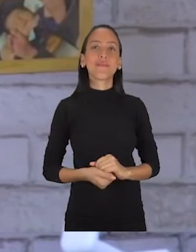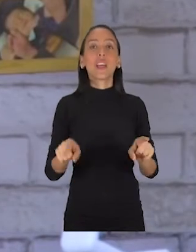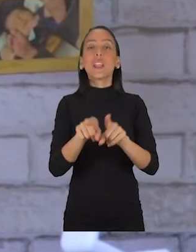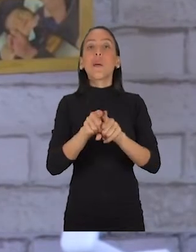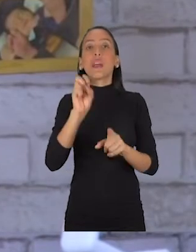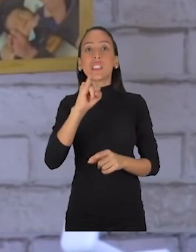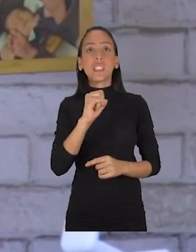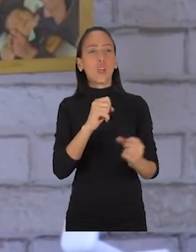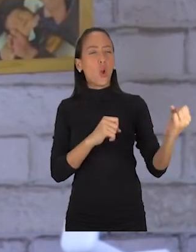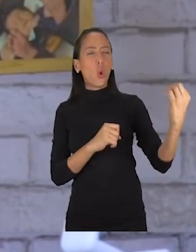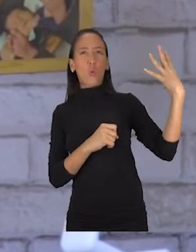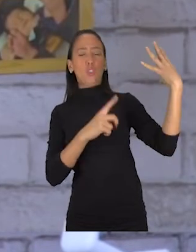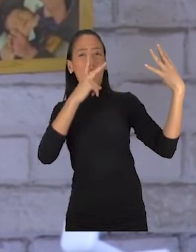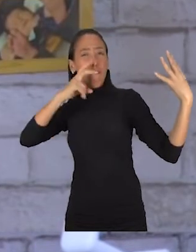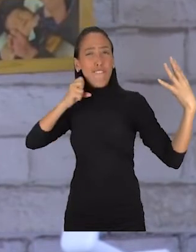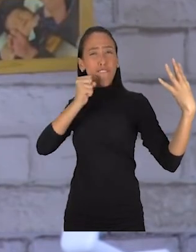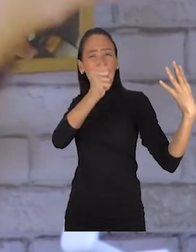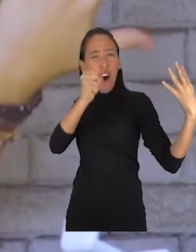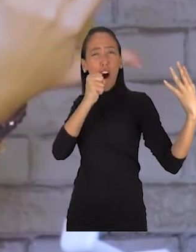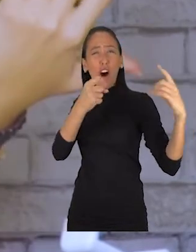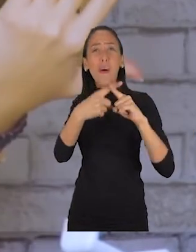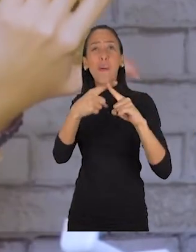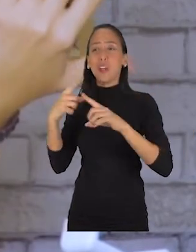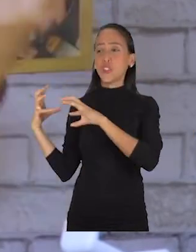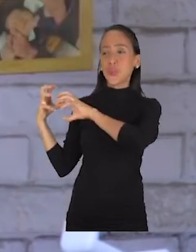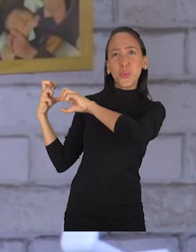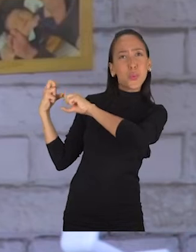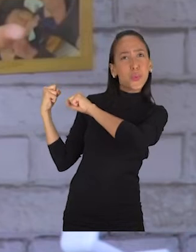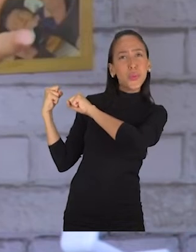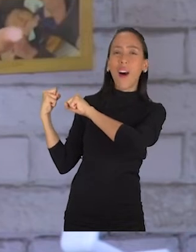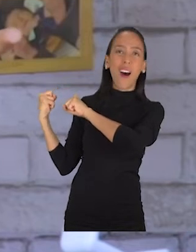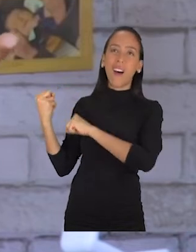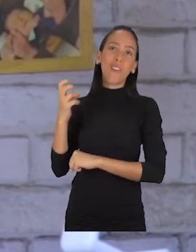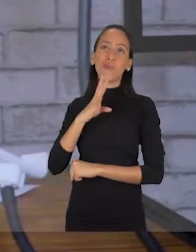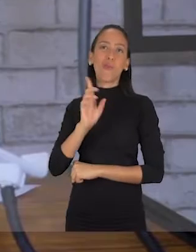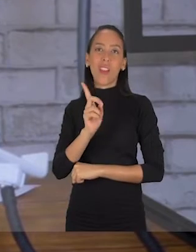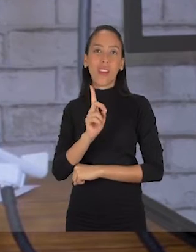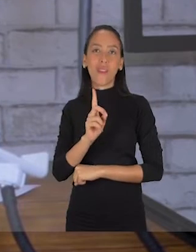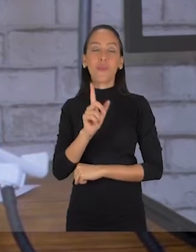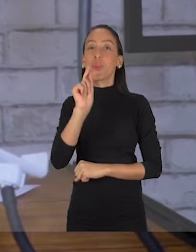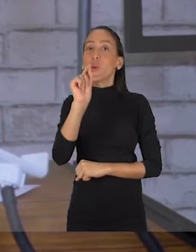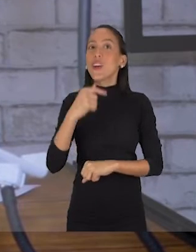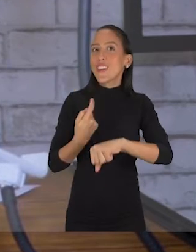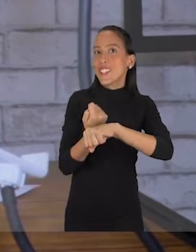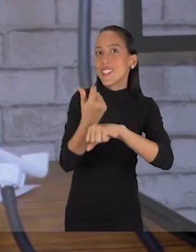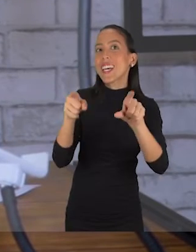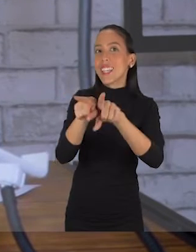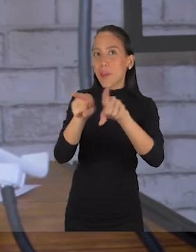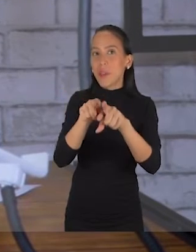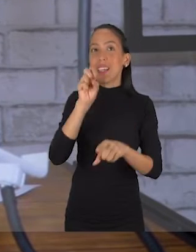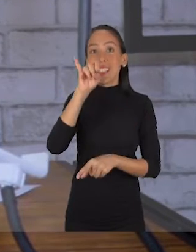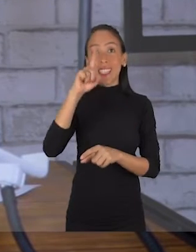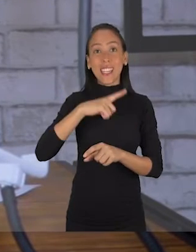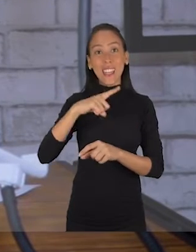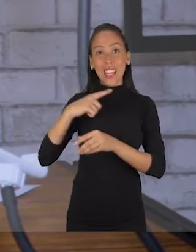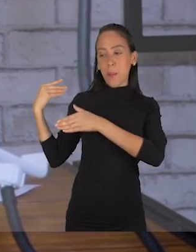você não ponha nenhum ponto de luz muito forte, senão ele vai fazer sombra do outro lado do seu corpo e isso não vai ficar bacana. E uma dica muito legal é que sempre